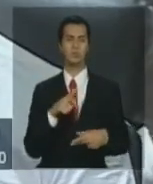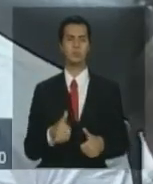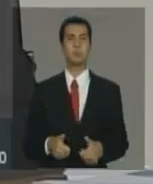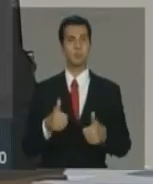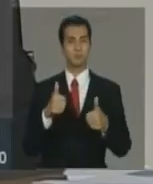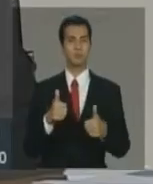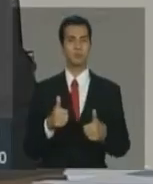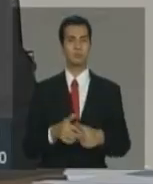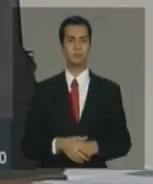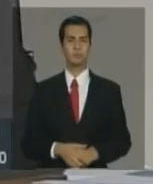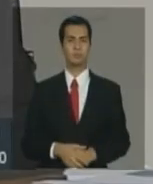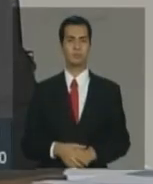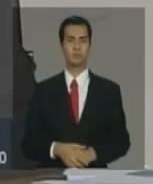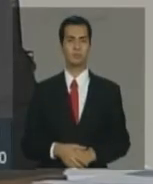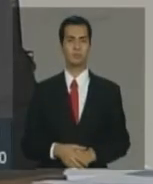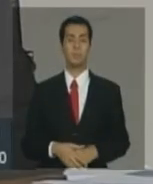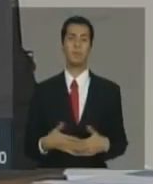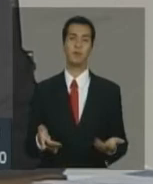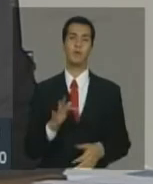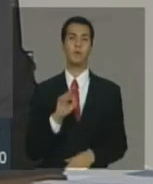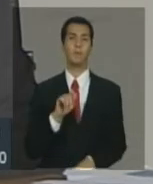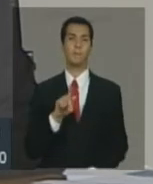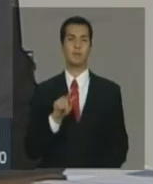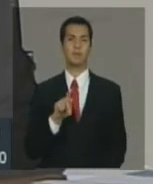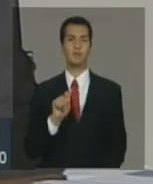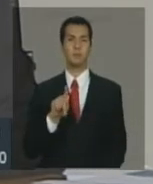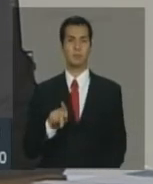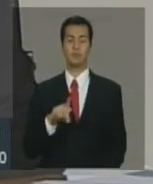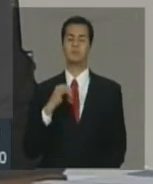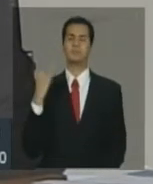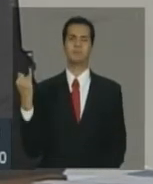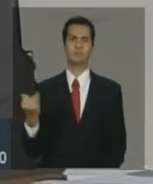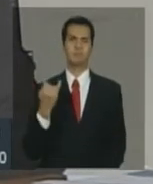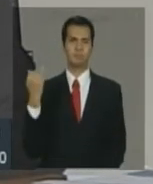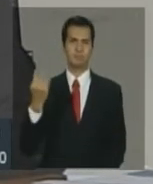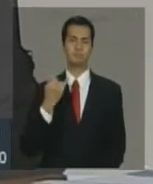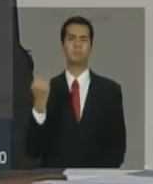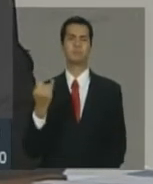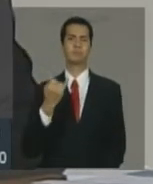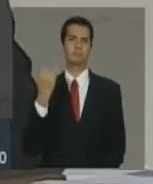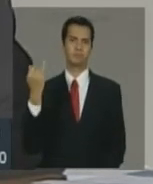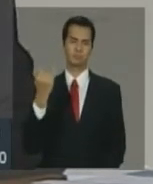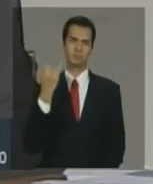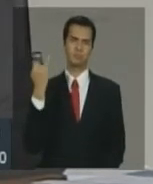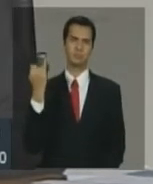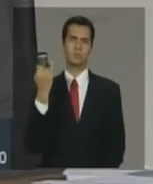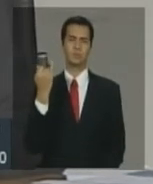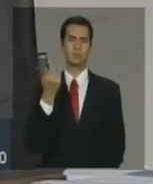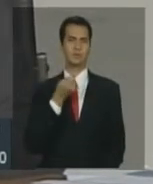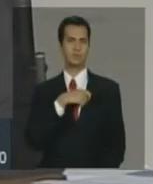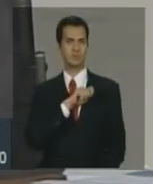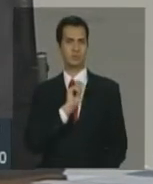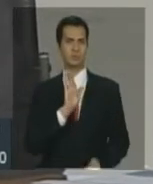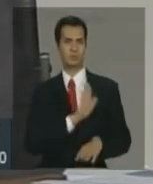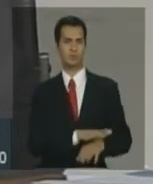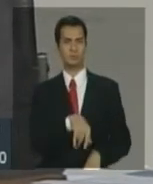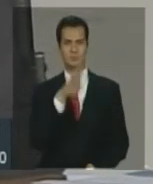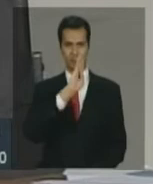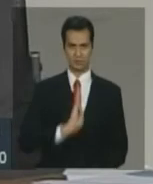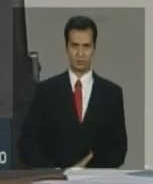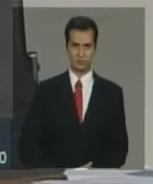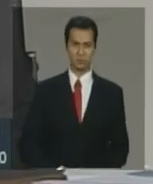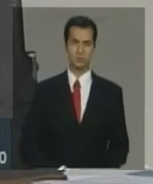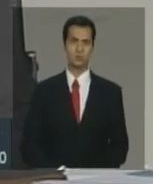a aprovação do Fundo de Previdência é de enorme importância fiscal, que é talvez